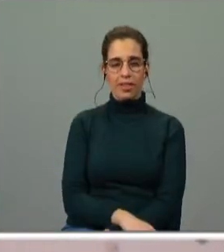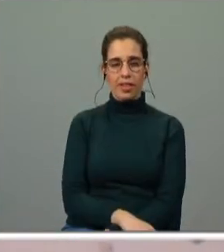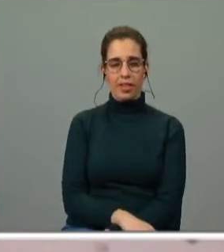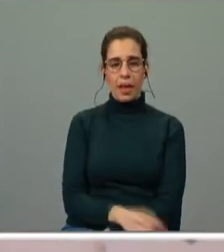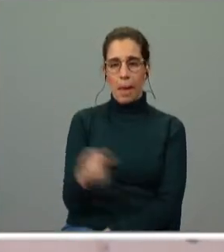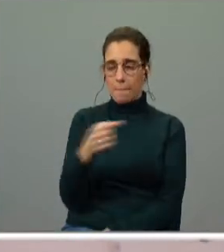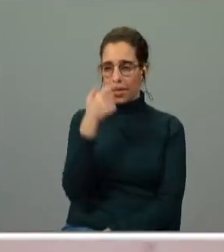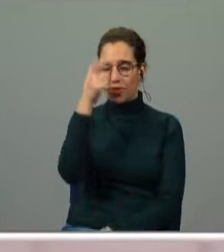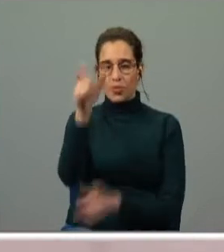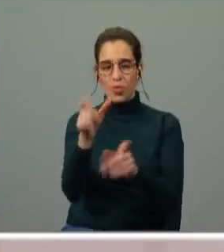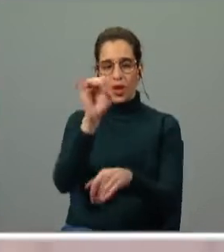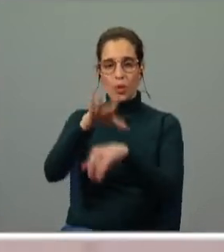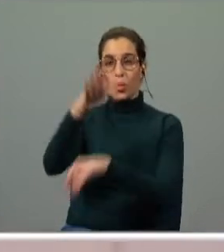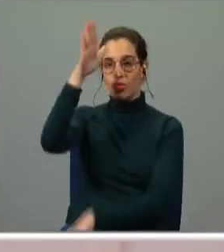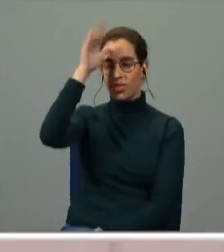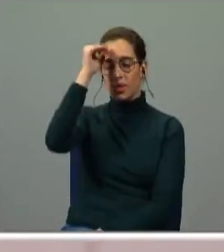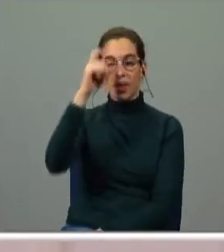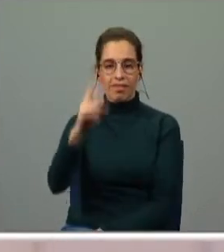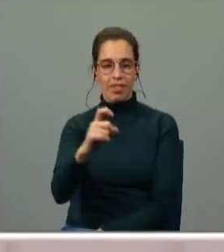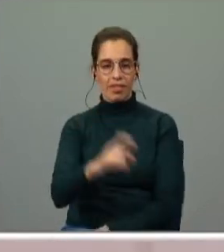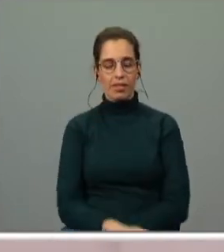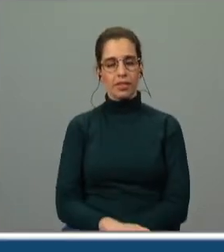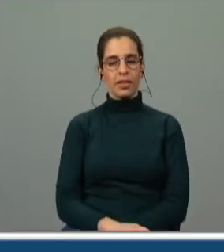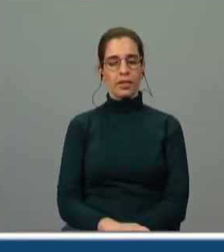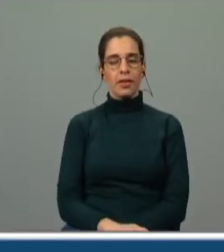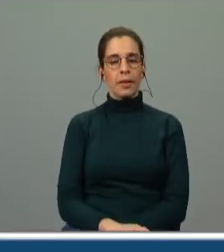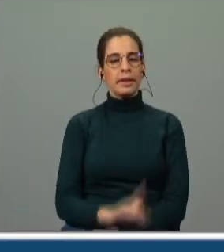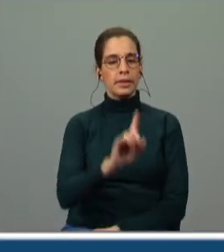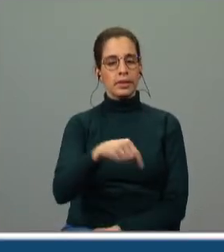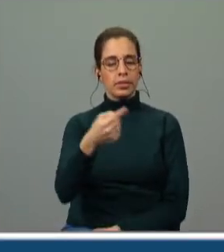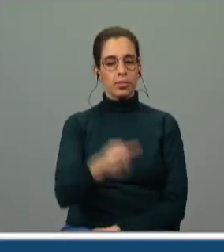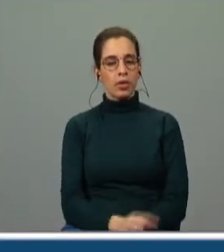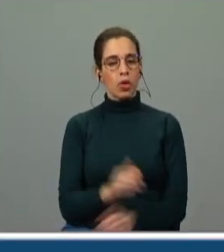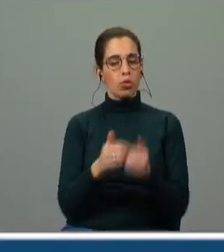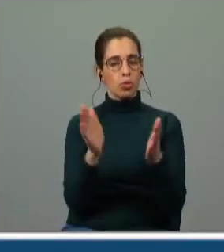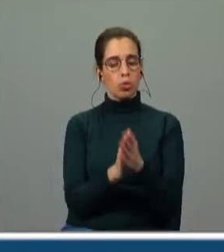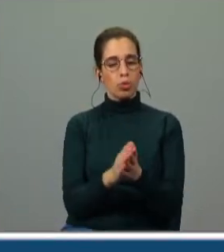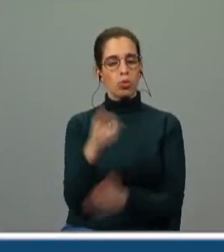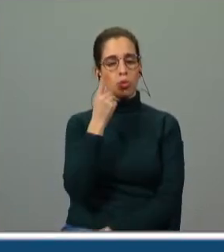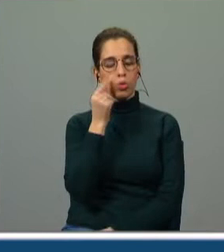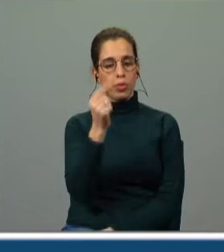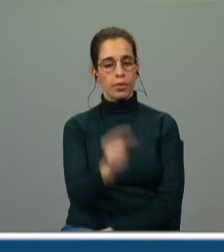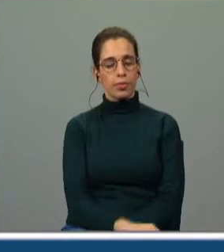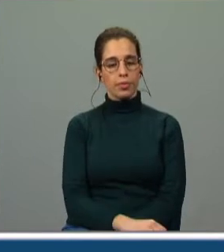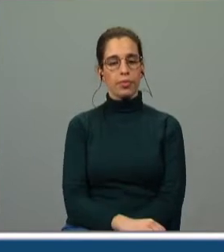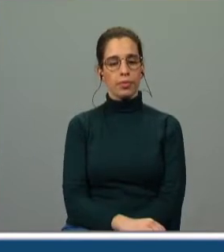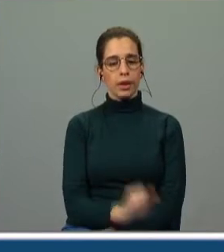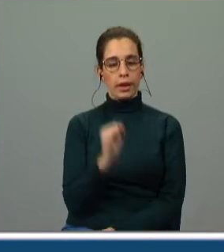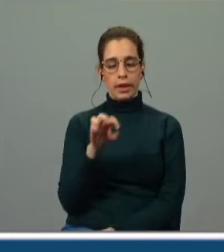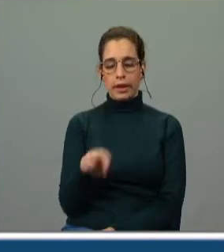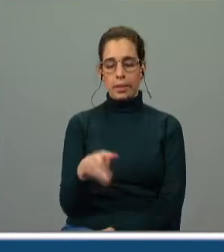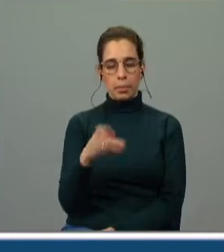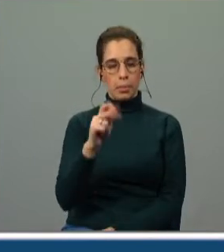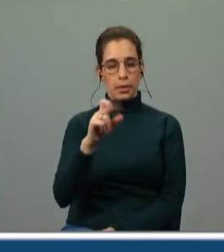humanidade que os animais selvagens e depois todos os verbos imperativos